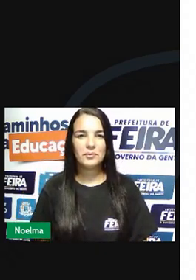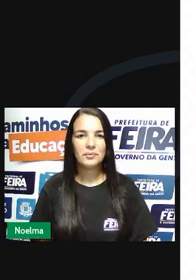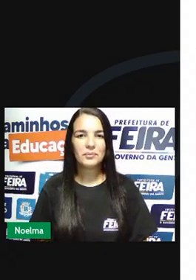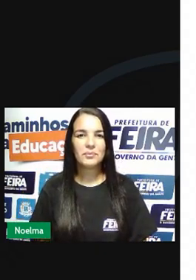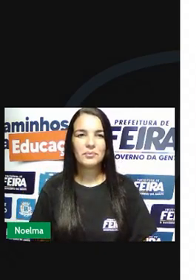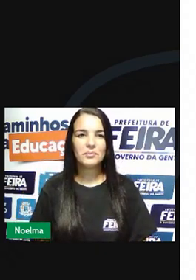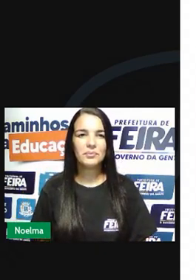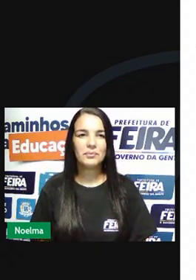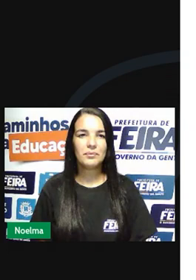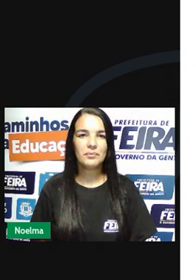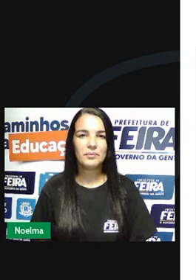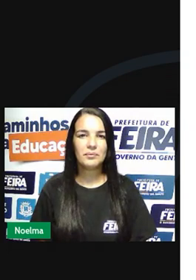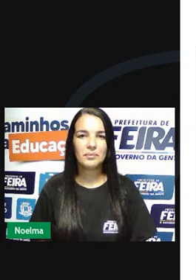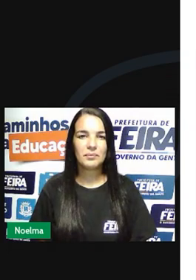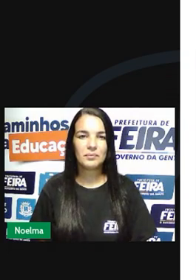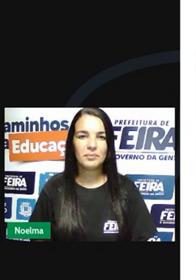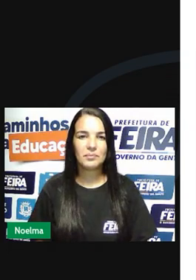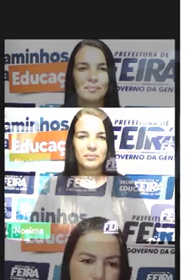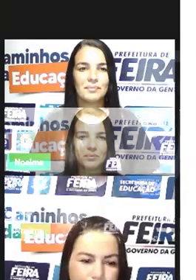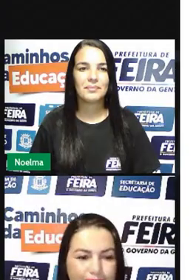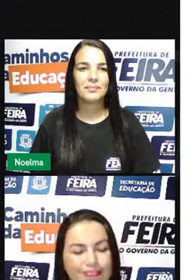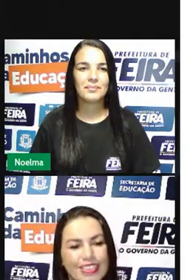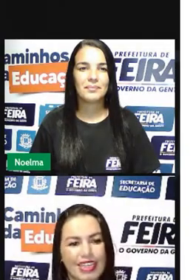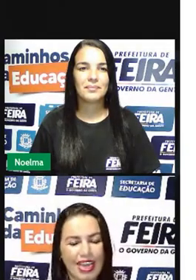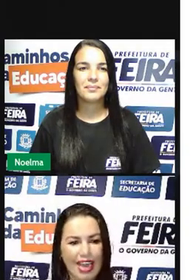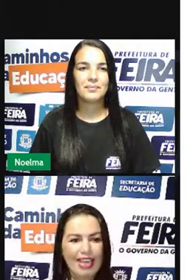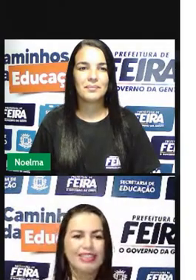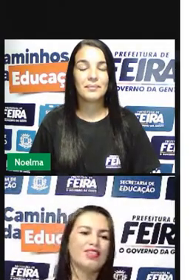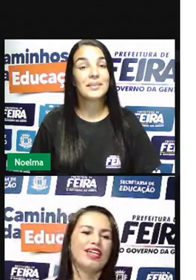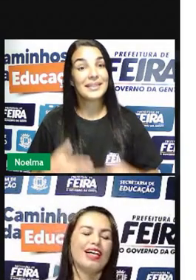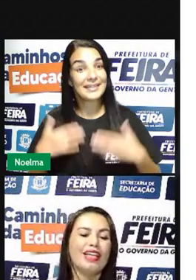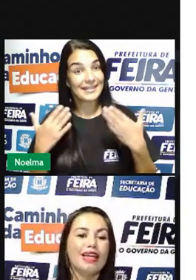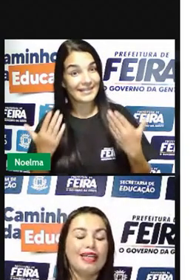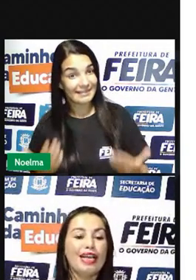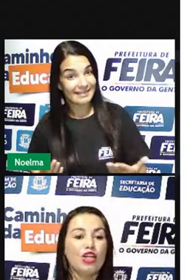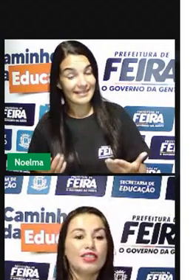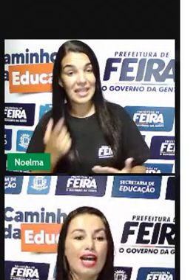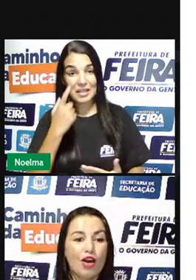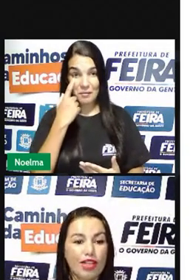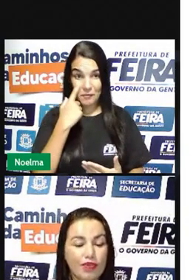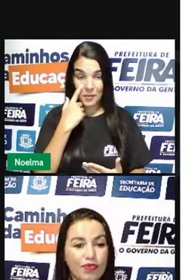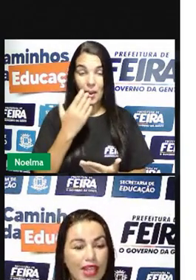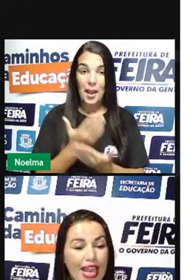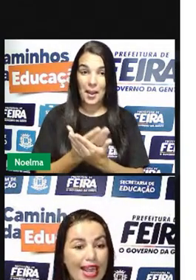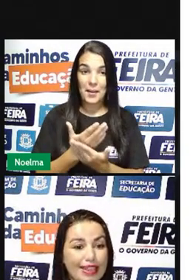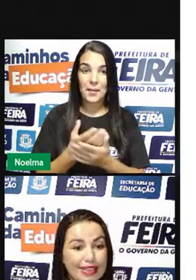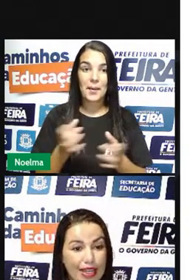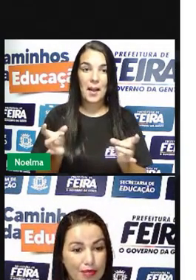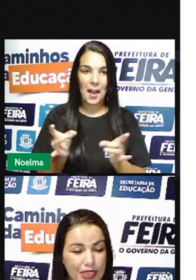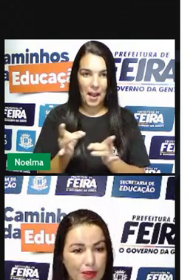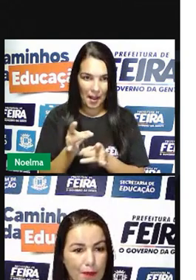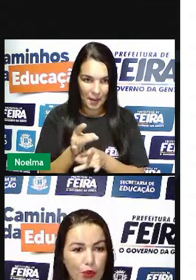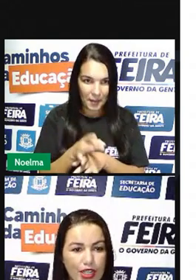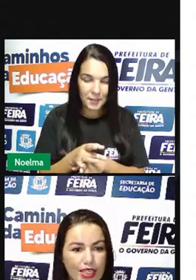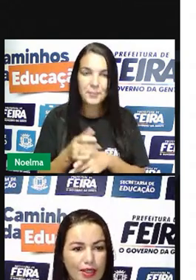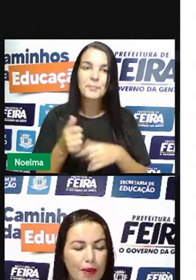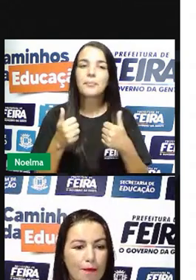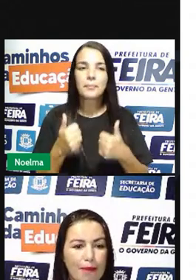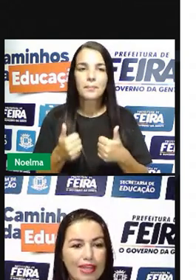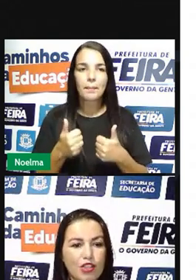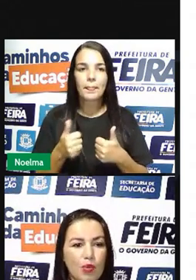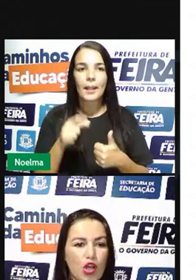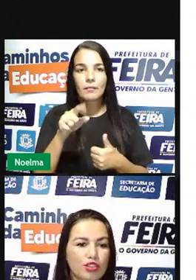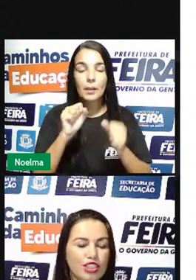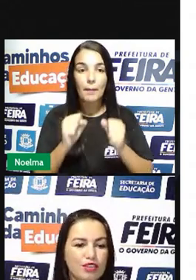foi contada pelos Bisnagas Kids é isso é aí galera e a nossa aula ela termina por aqui